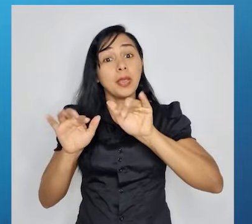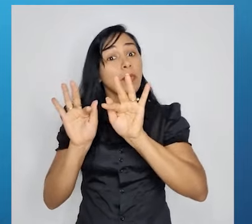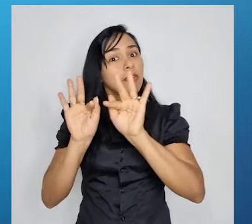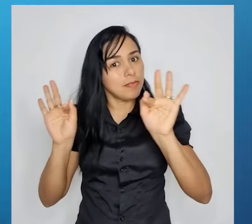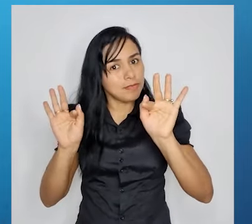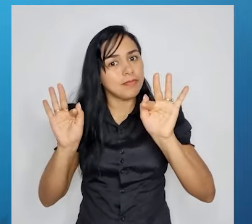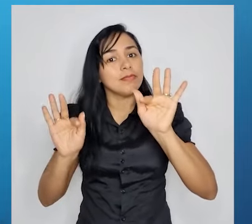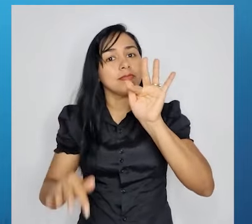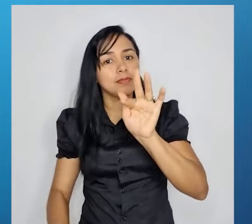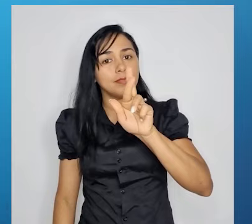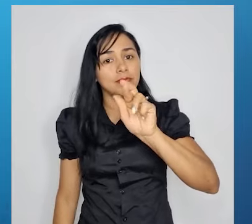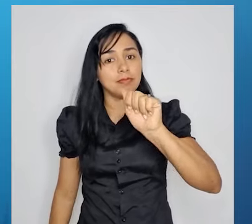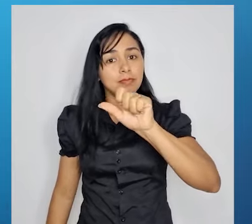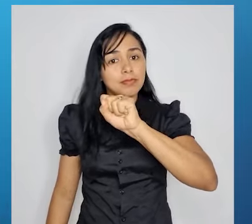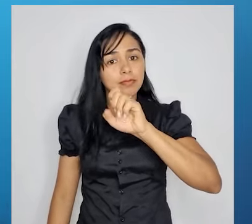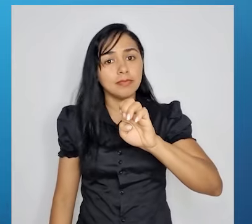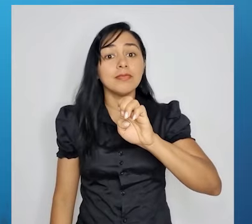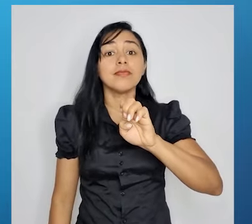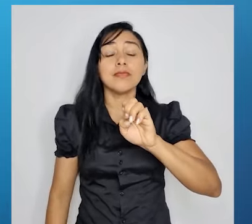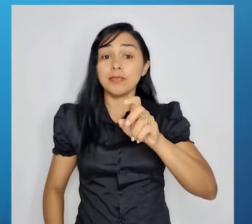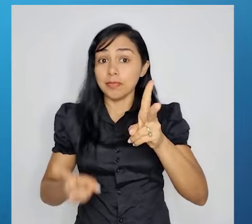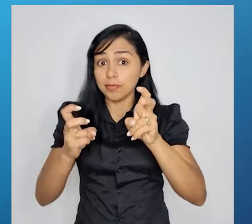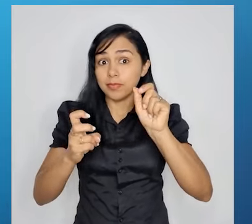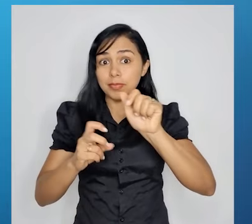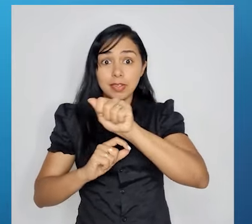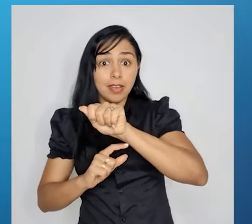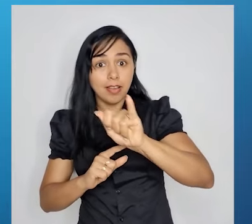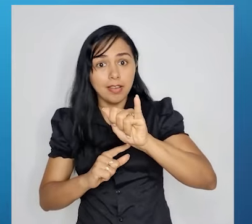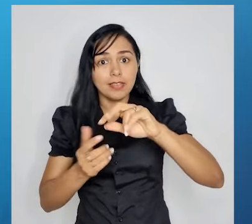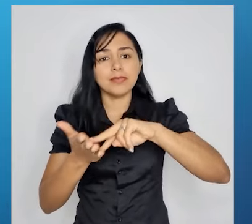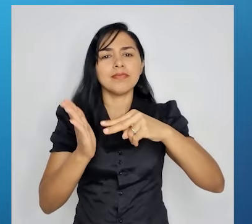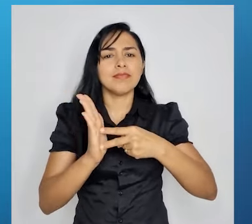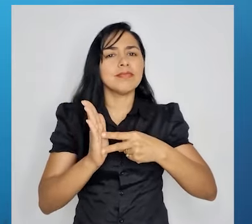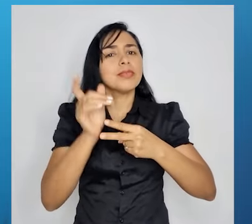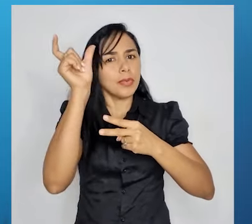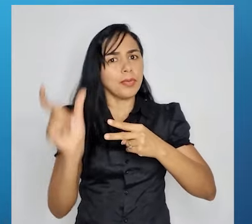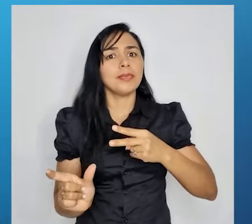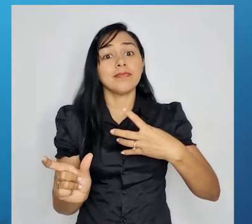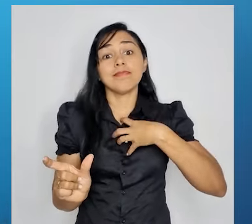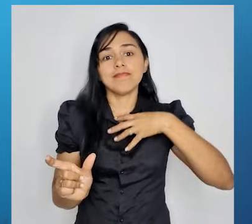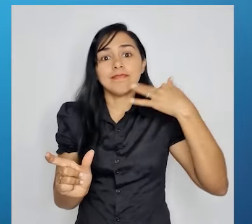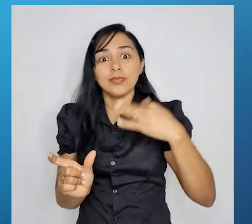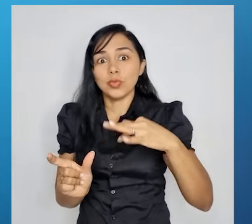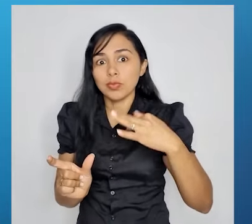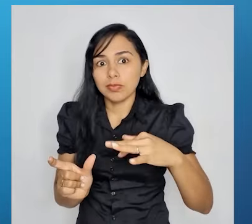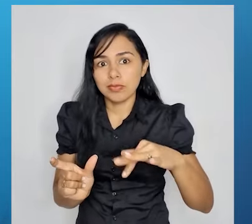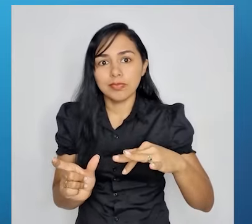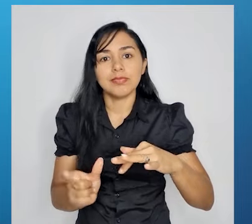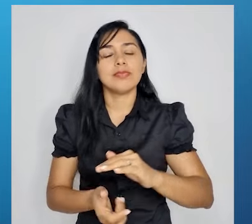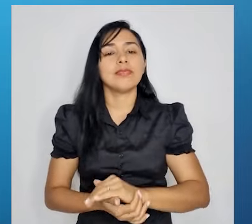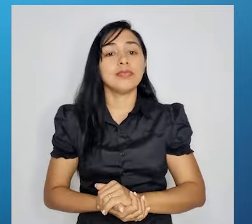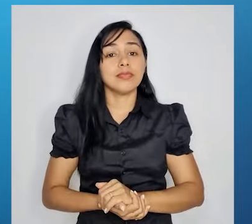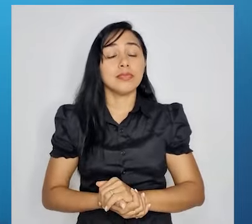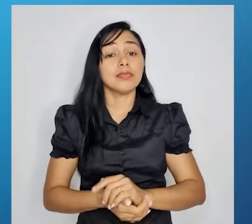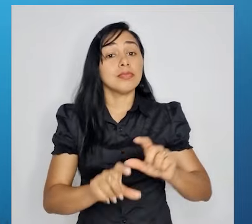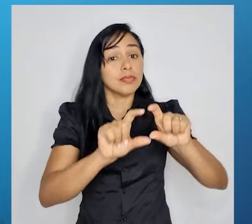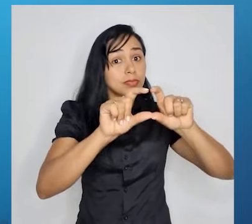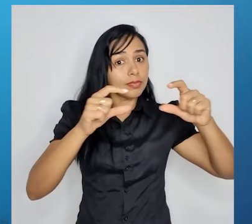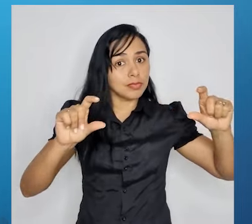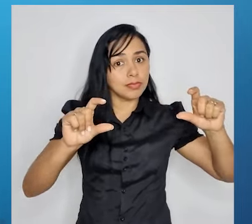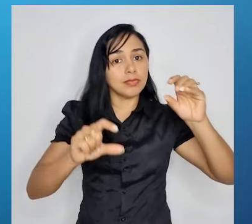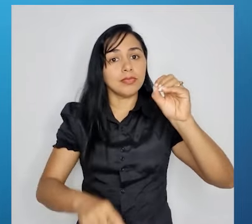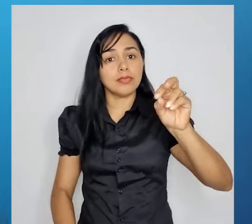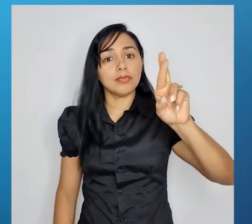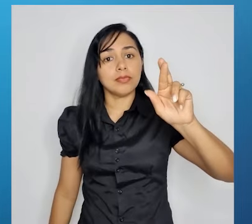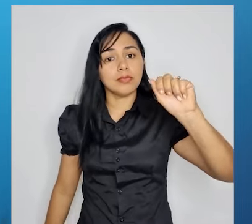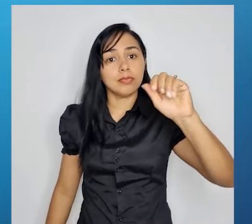frase. frase, você entende que ai é o que? Do. Alguém está sentindo dor, tá bom? Já a oração é